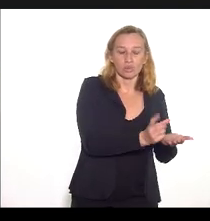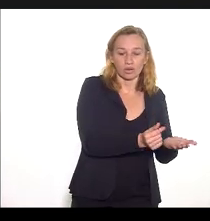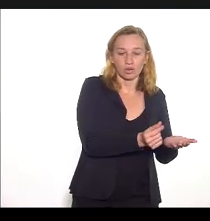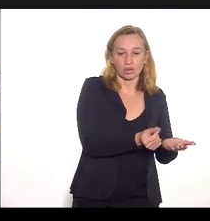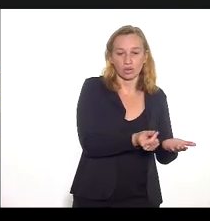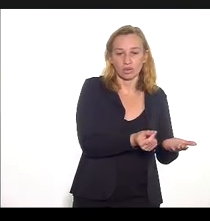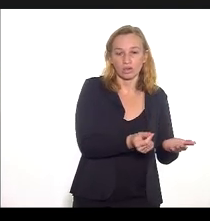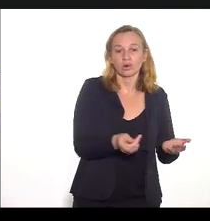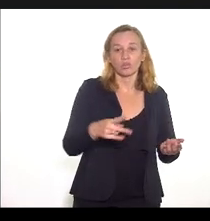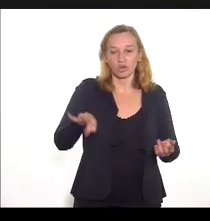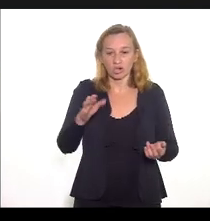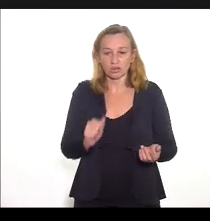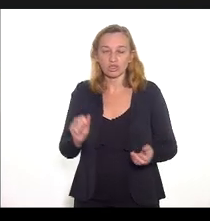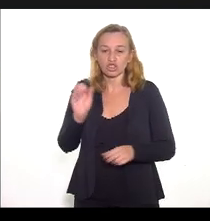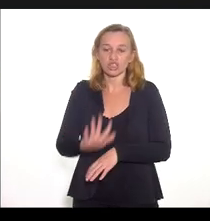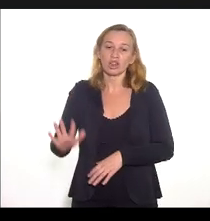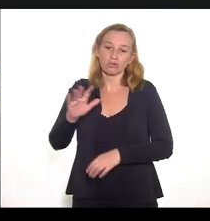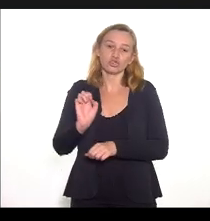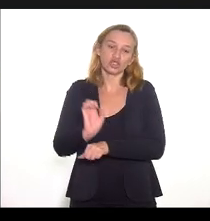Procuradoria-Geral do Estado.